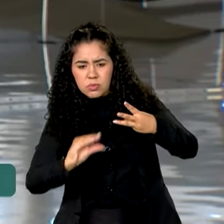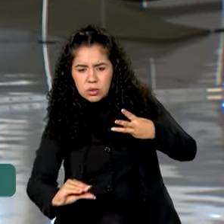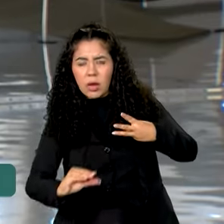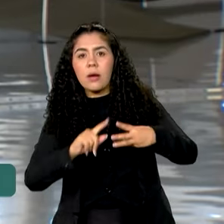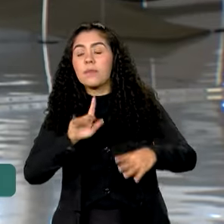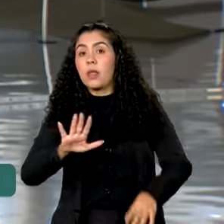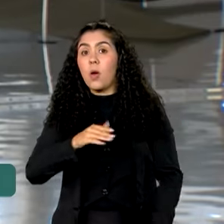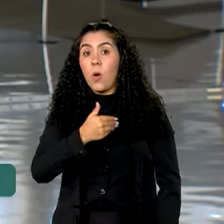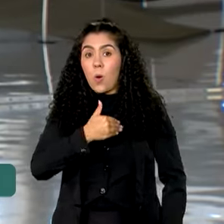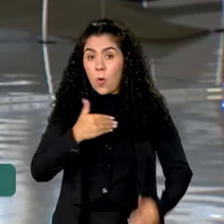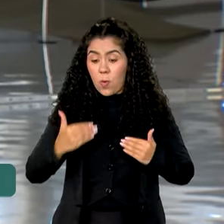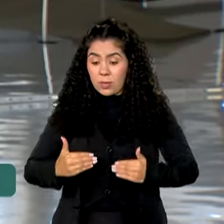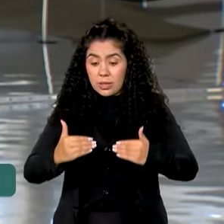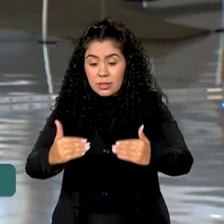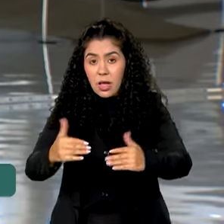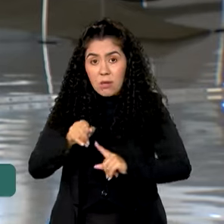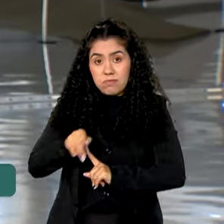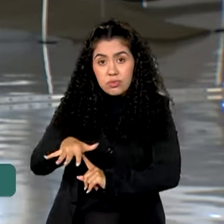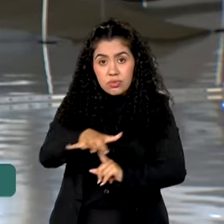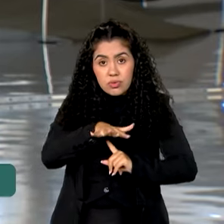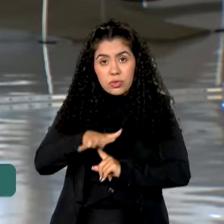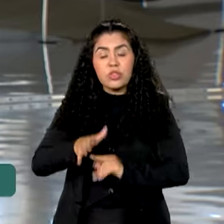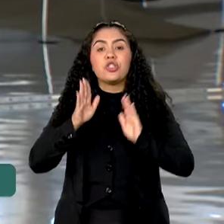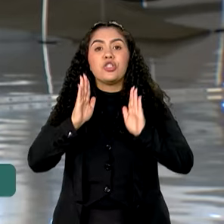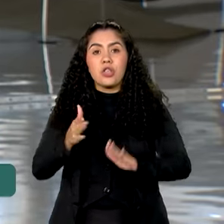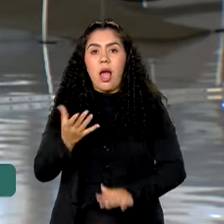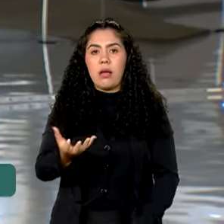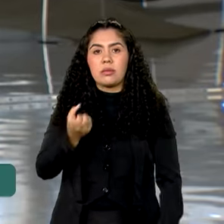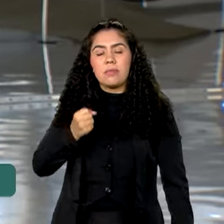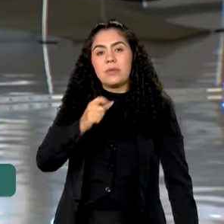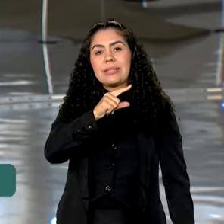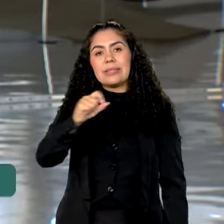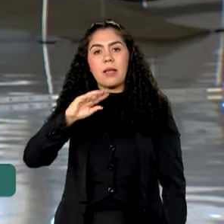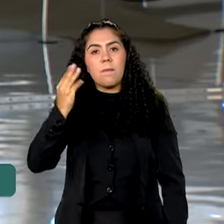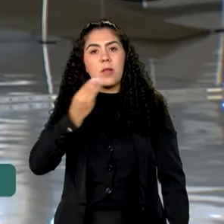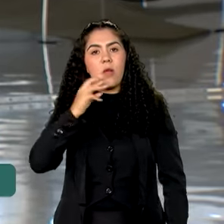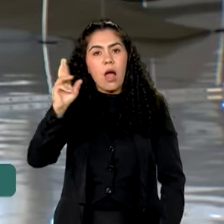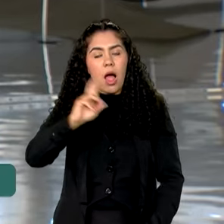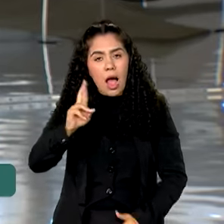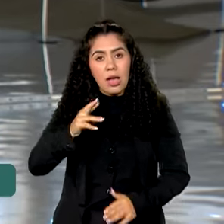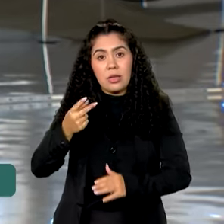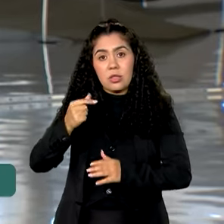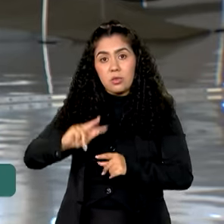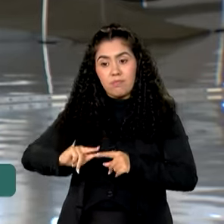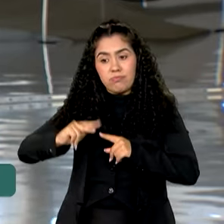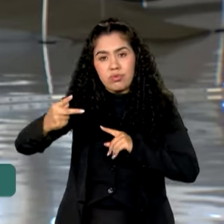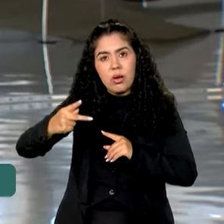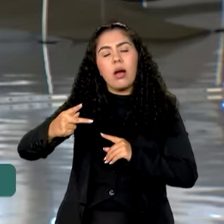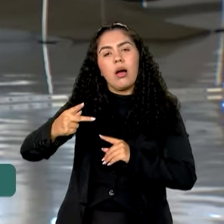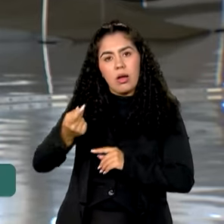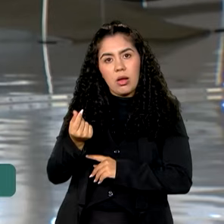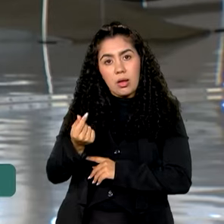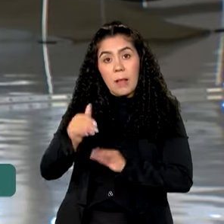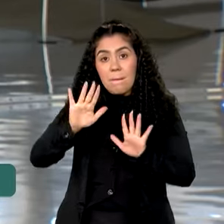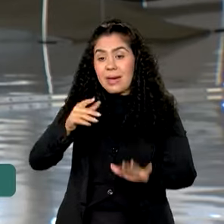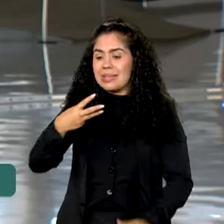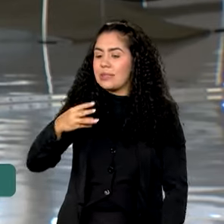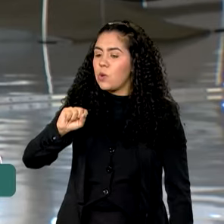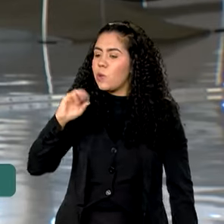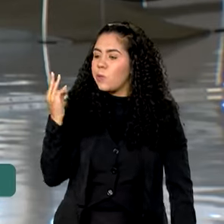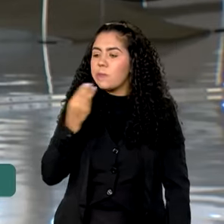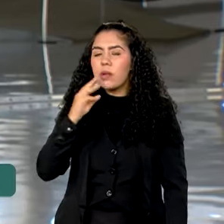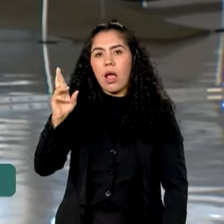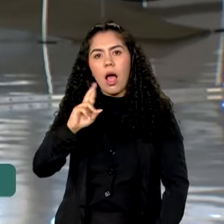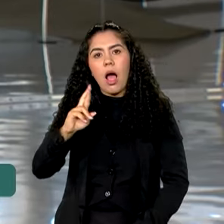Ministério do Meio Ambiente já havia recebido 100 milhões de reais de crédito extraordinário, sendo que 38 milhões vão ser